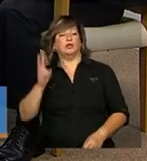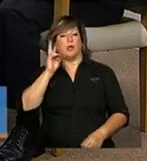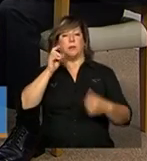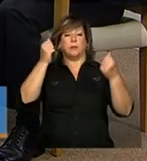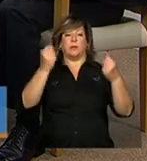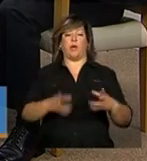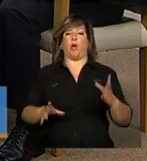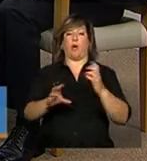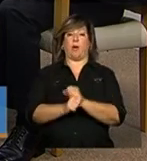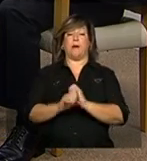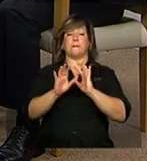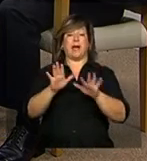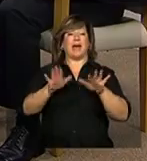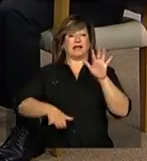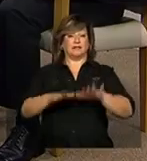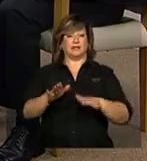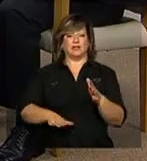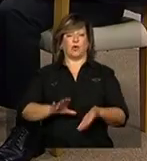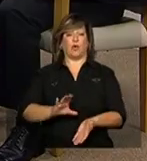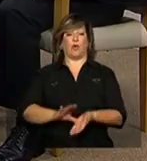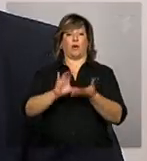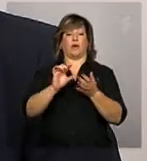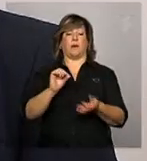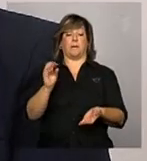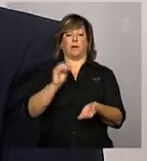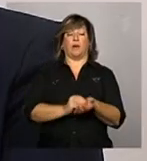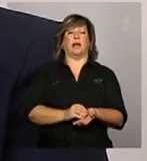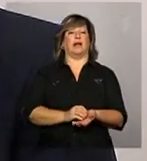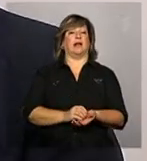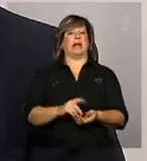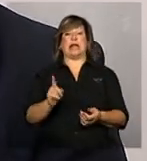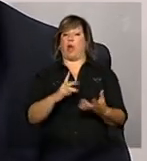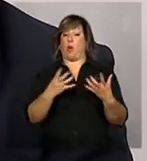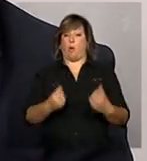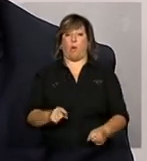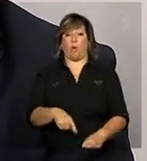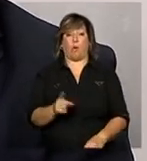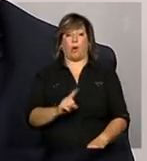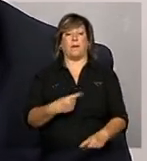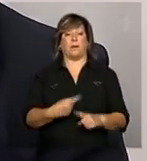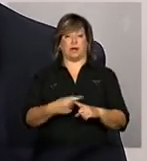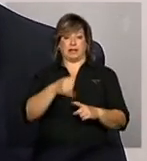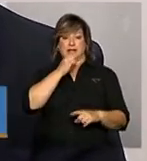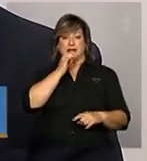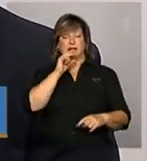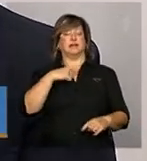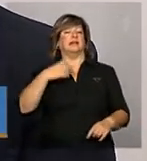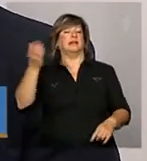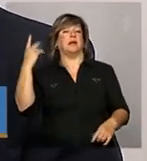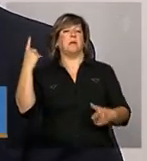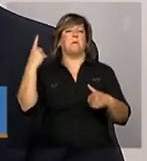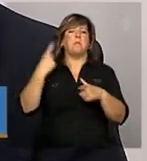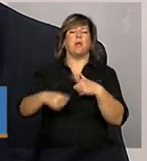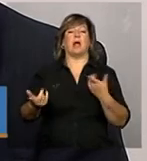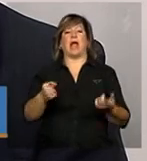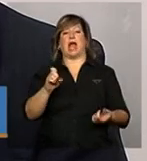Mas, às vezes, o Conselho colocava desfavorável porque houve algum equívoco, por exemplo, na publicação de algum edital, de uma licitação. Uma parte